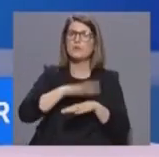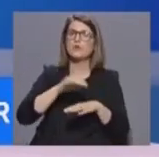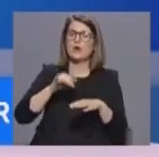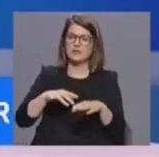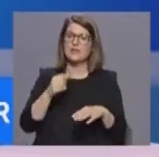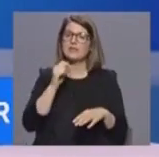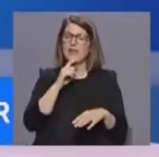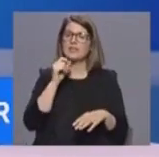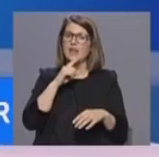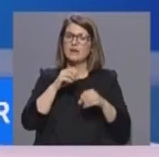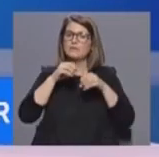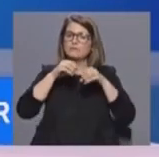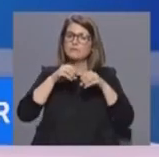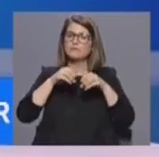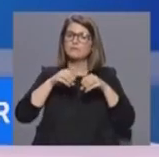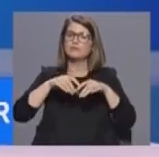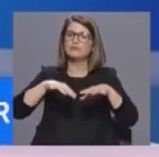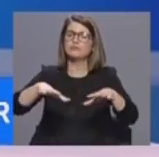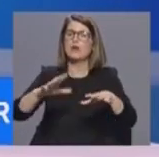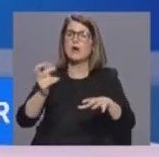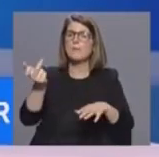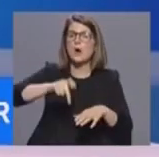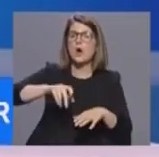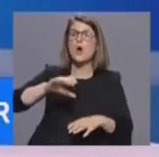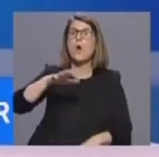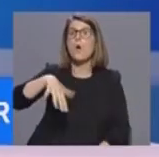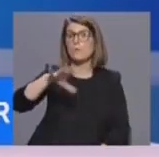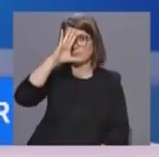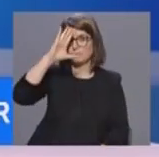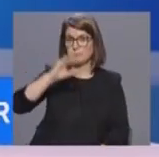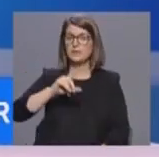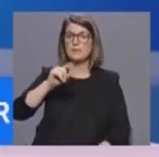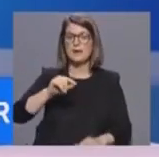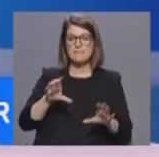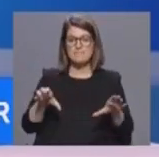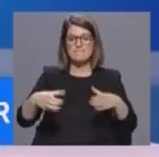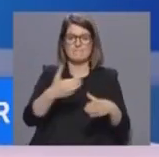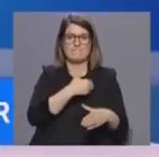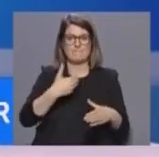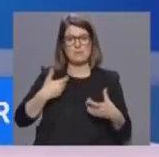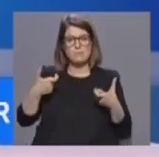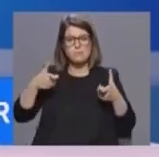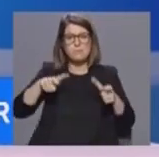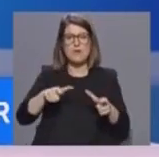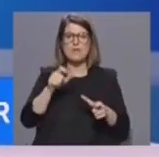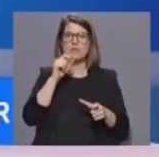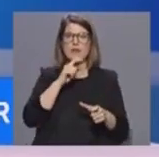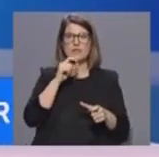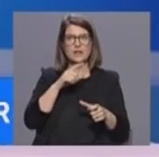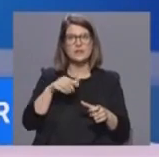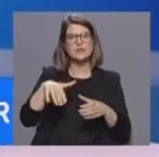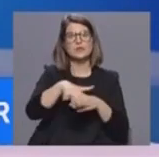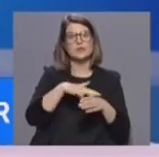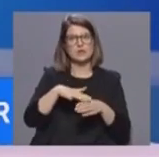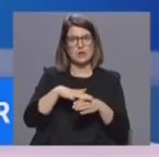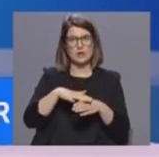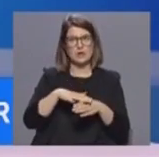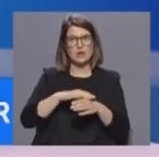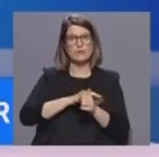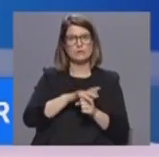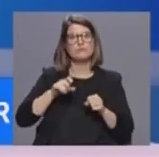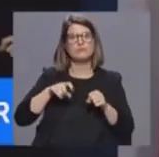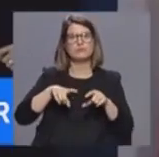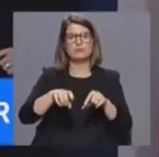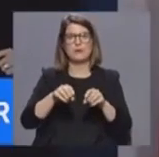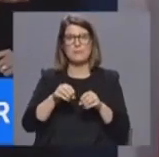contágio ainda por determinar e com o facto dos cordões sanitários terem contribuído para a contenção da contaminação.